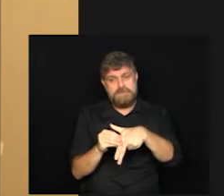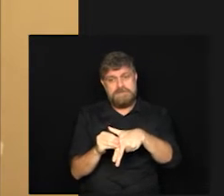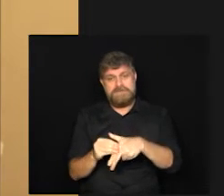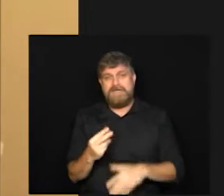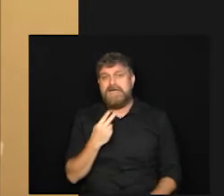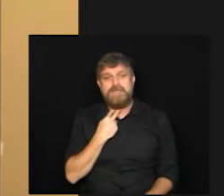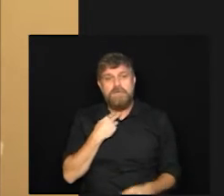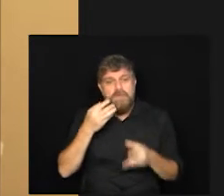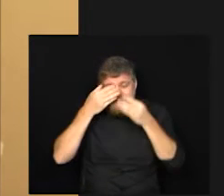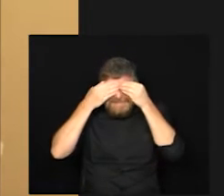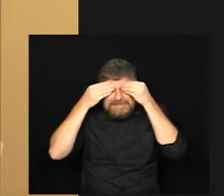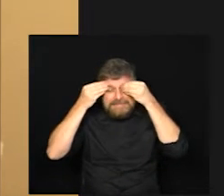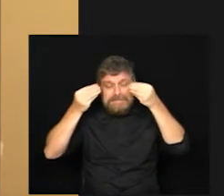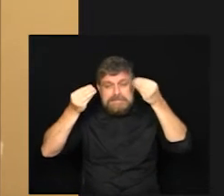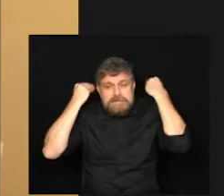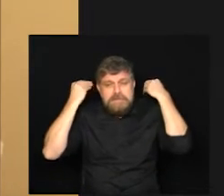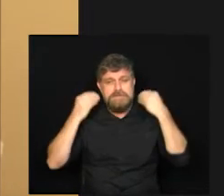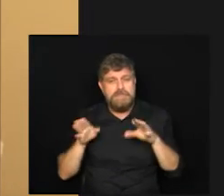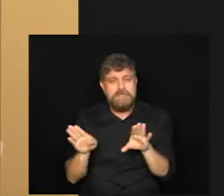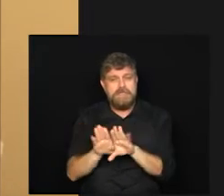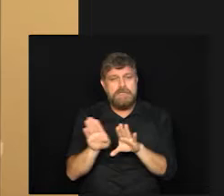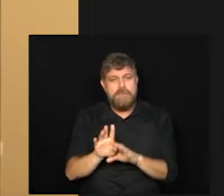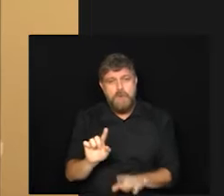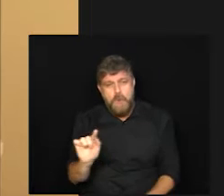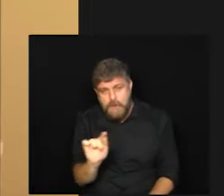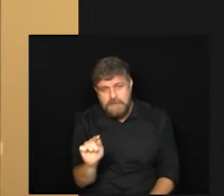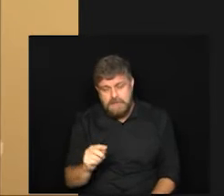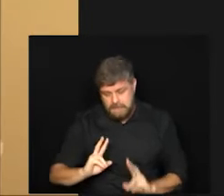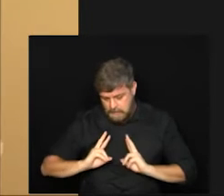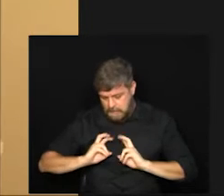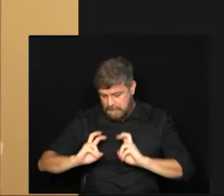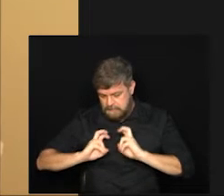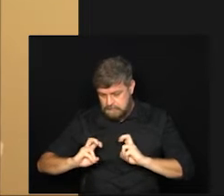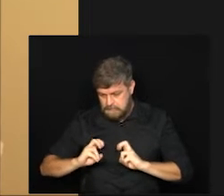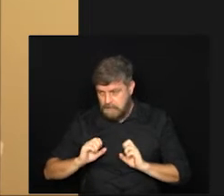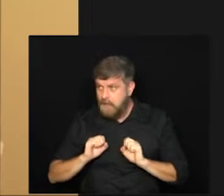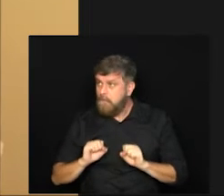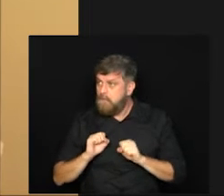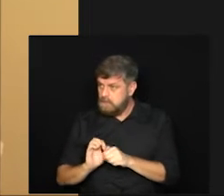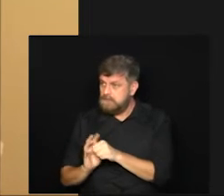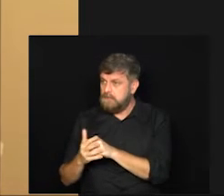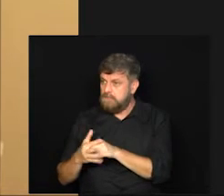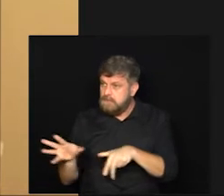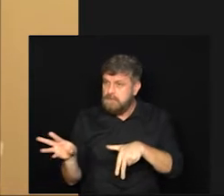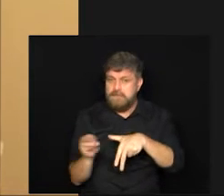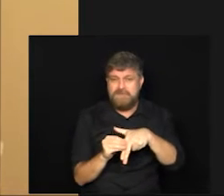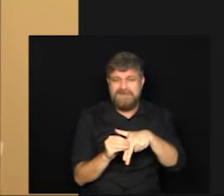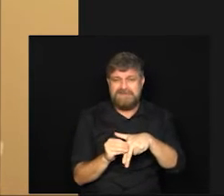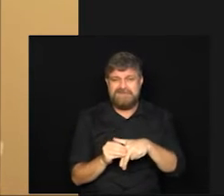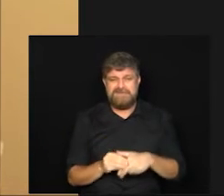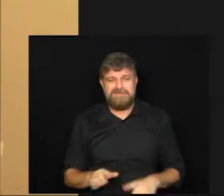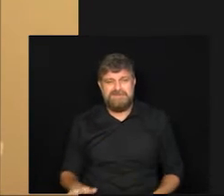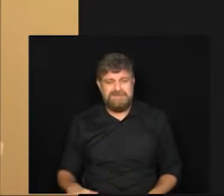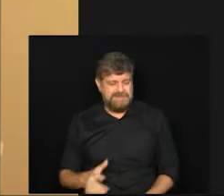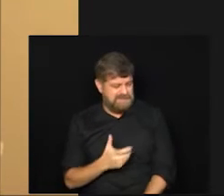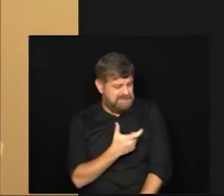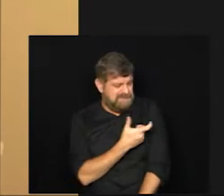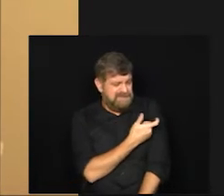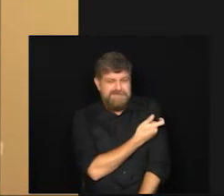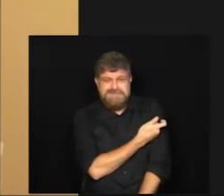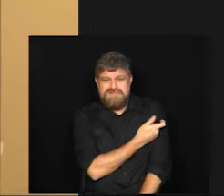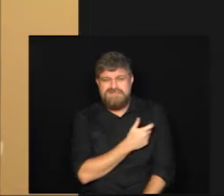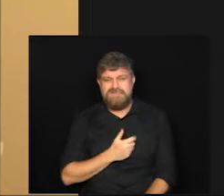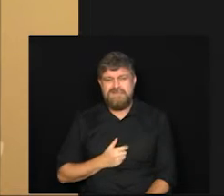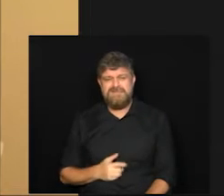pode esquecer também dos sintomas do covid geralmente o mal estar da vacina é o mal estar